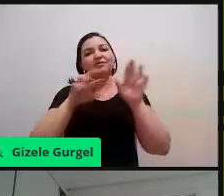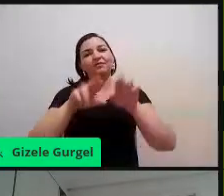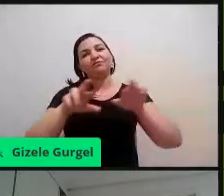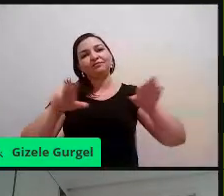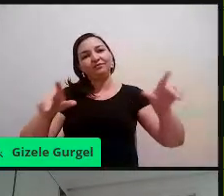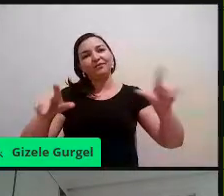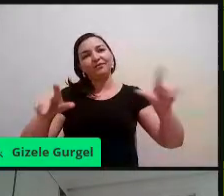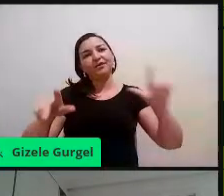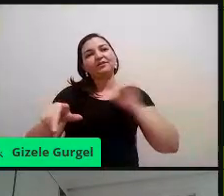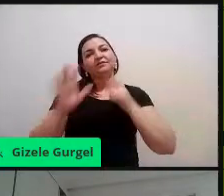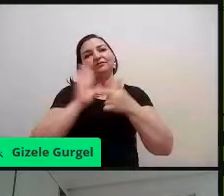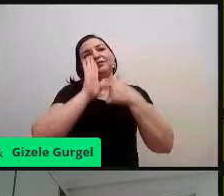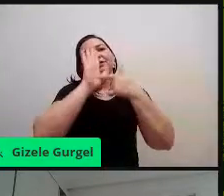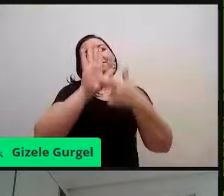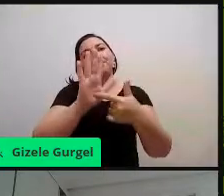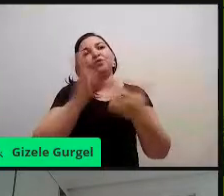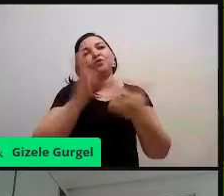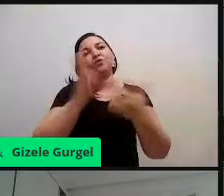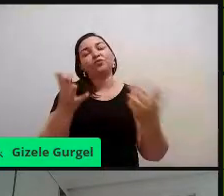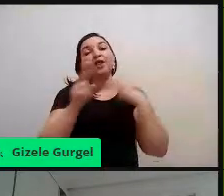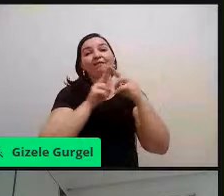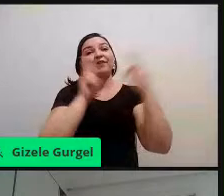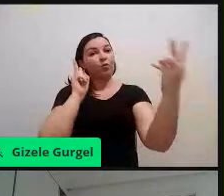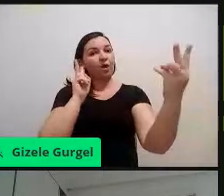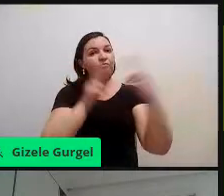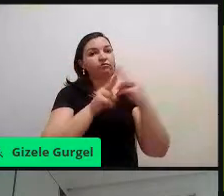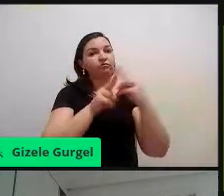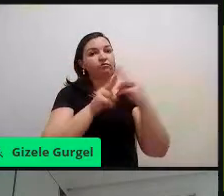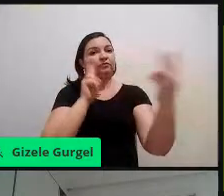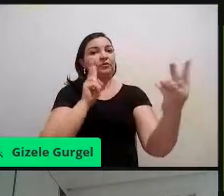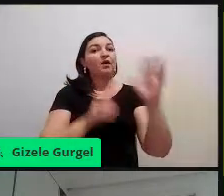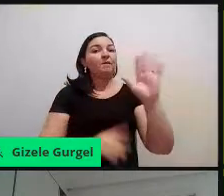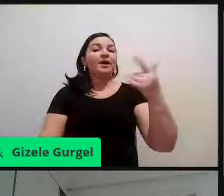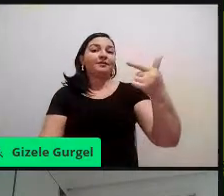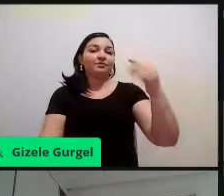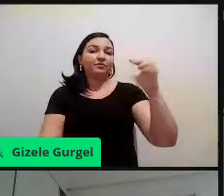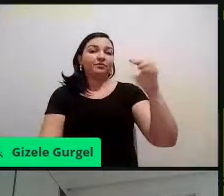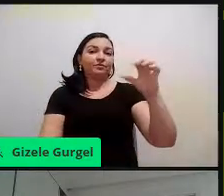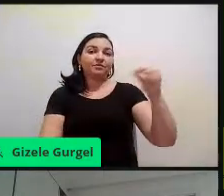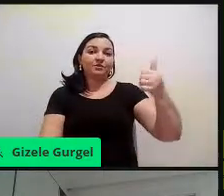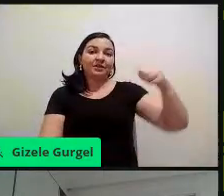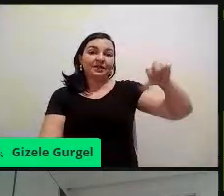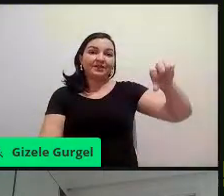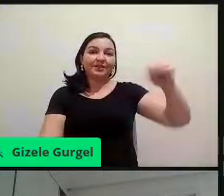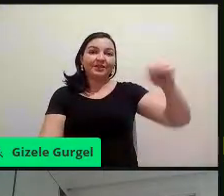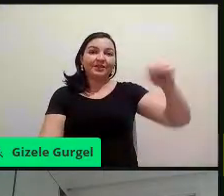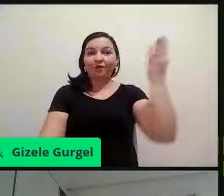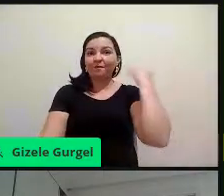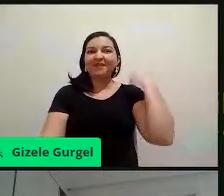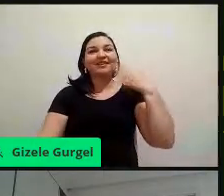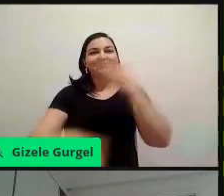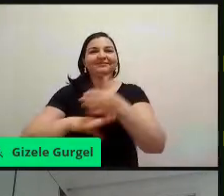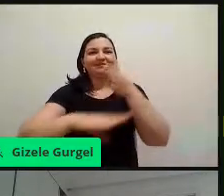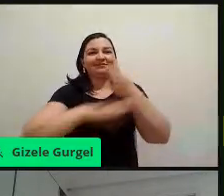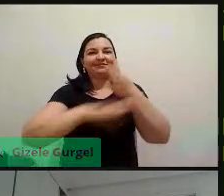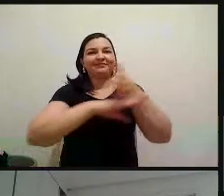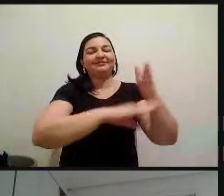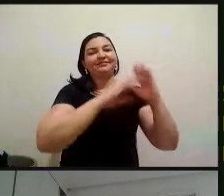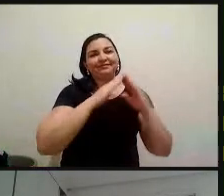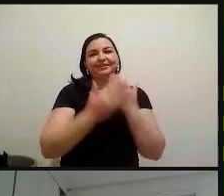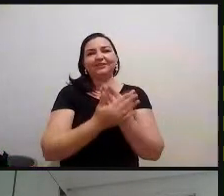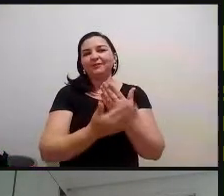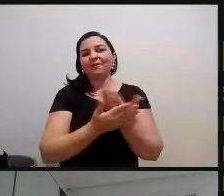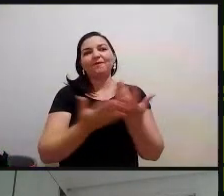fez isso, trabalhou dessa maneira remotamente, mas em 2019 a gente fez muita ação externa. E também oficinas, né,